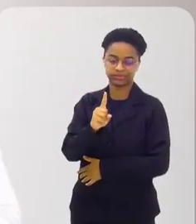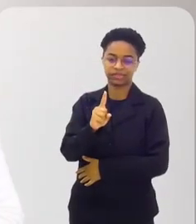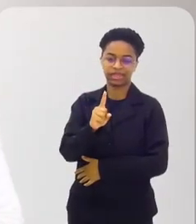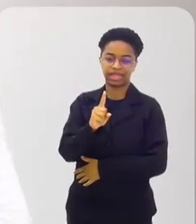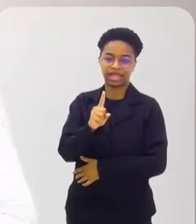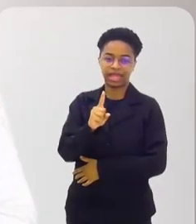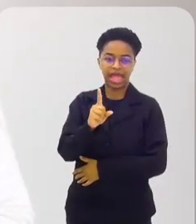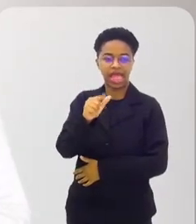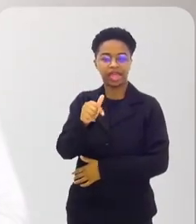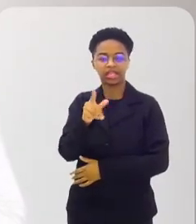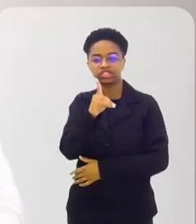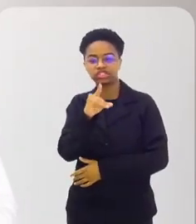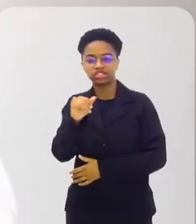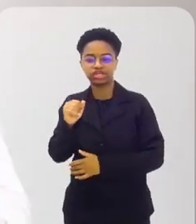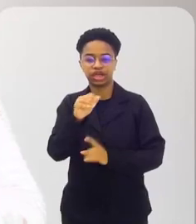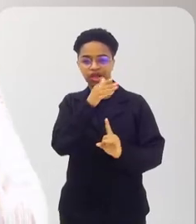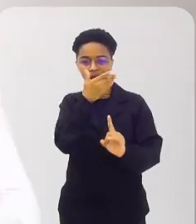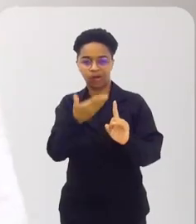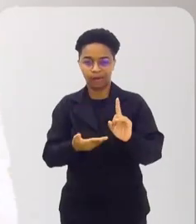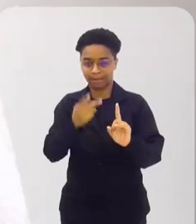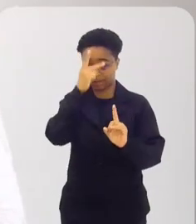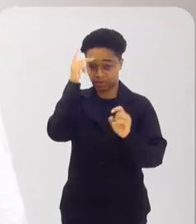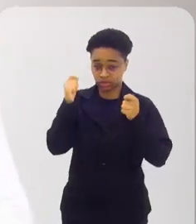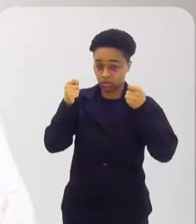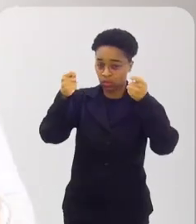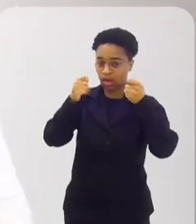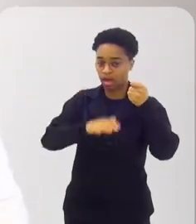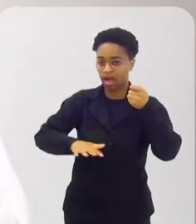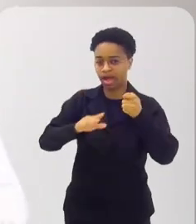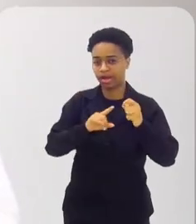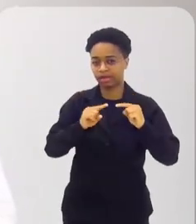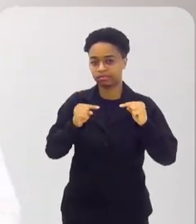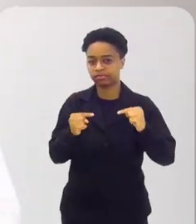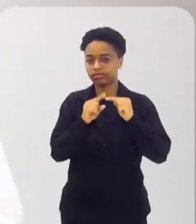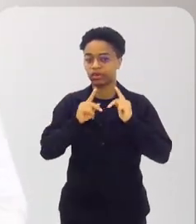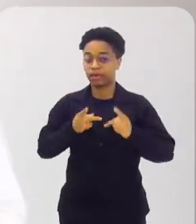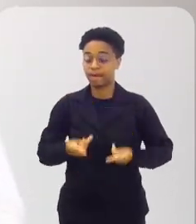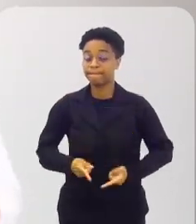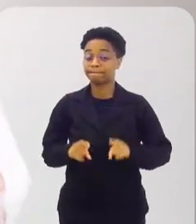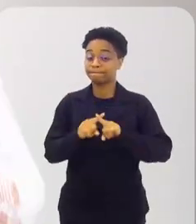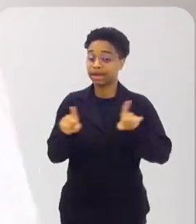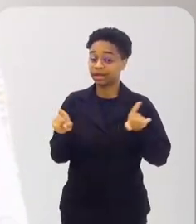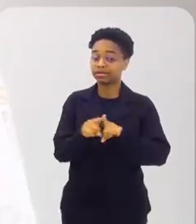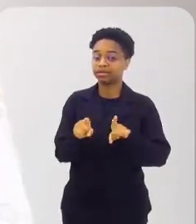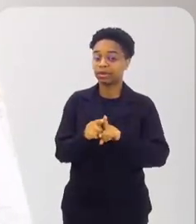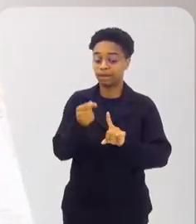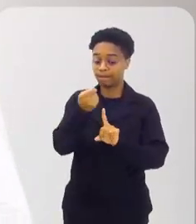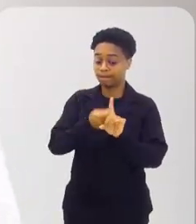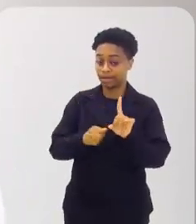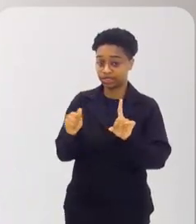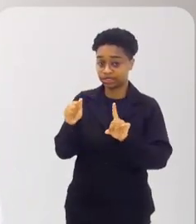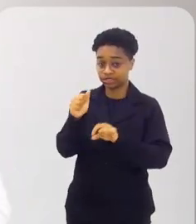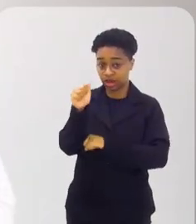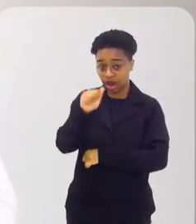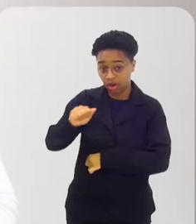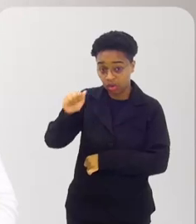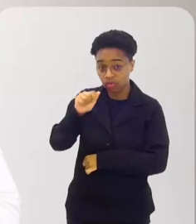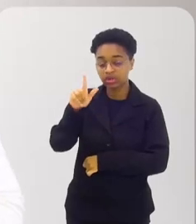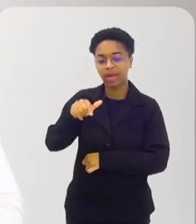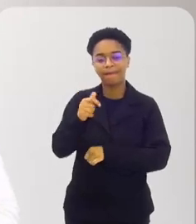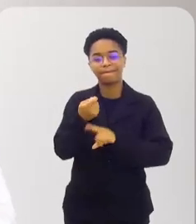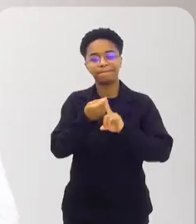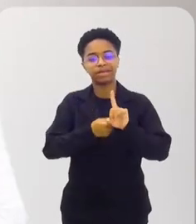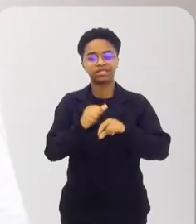agosto é o dia dos, enfim, dos militantes humanitários, mas o mês de agosto é o mês